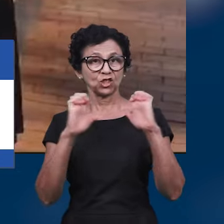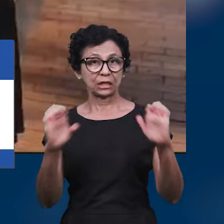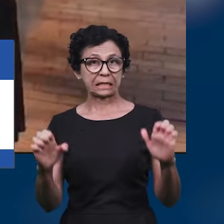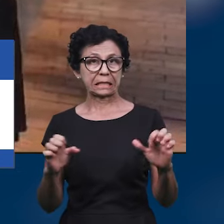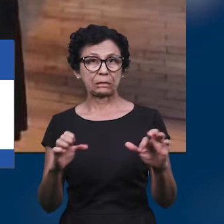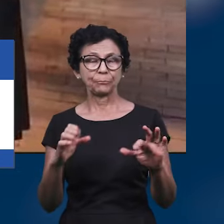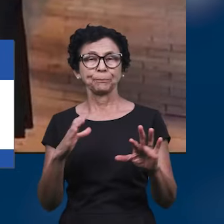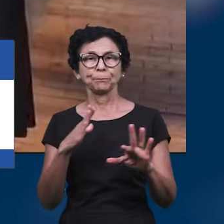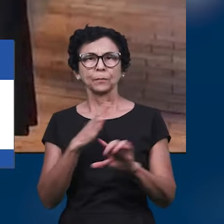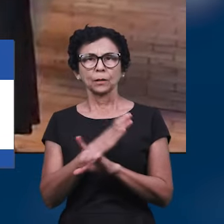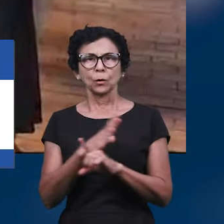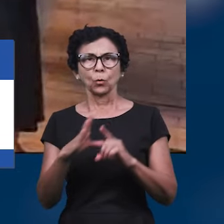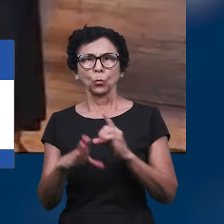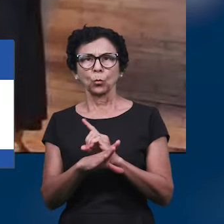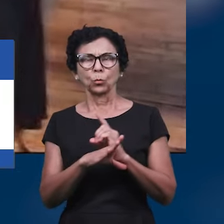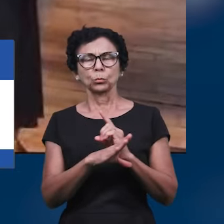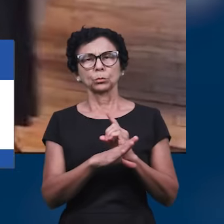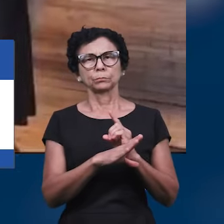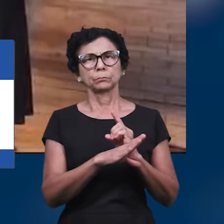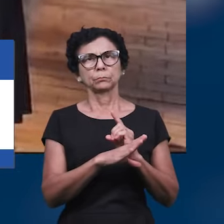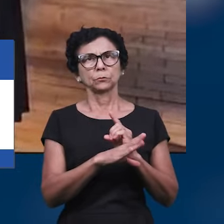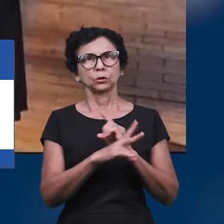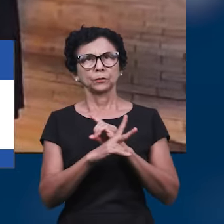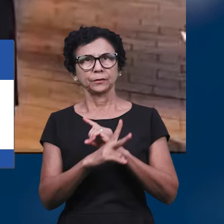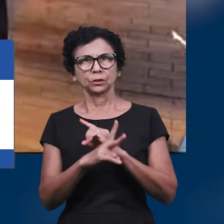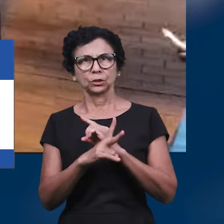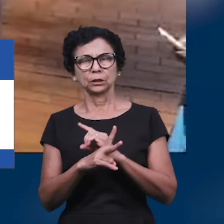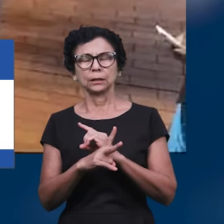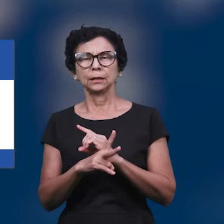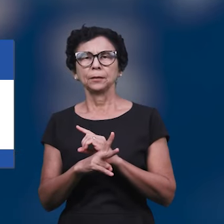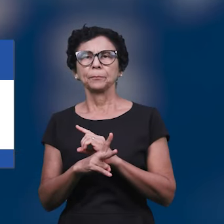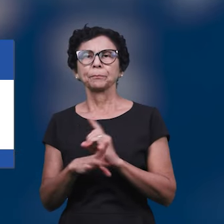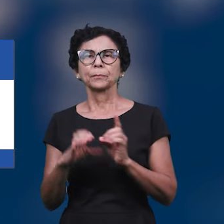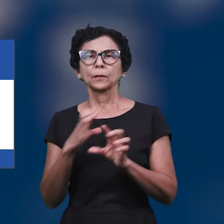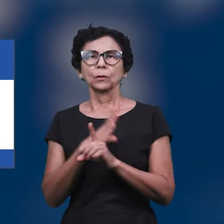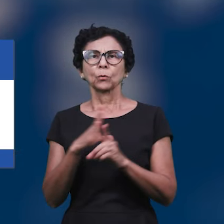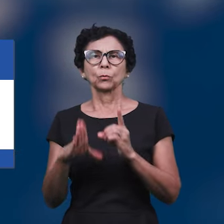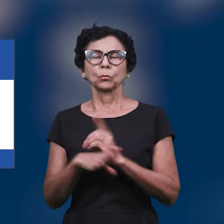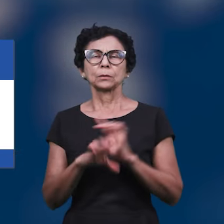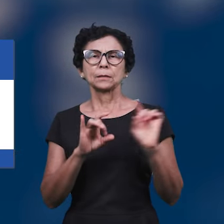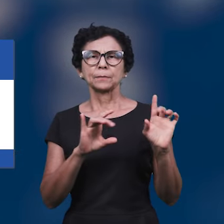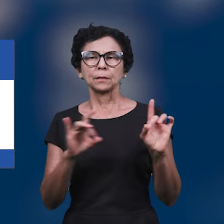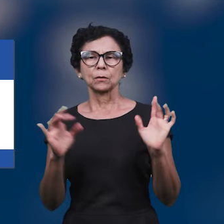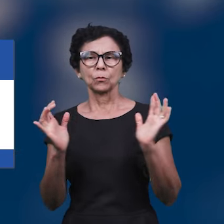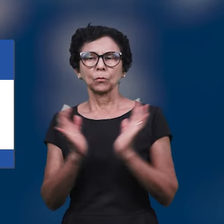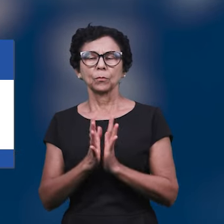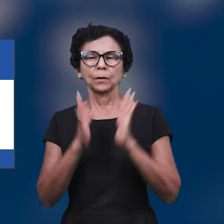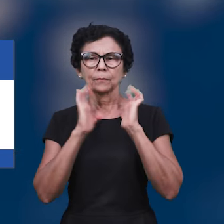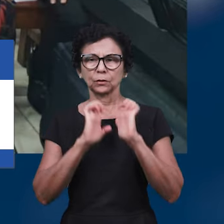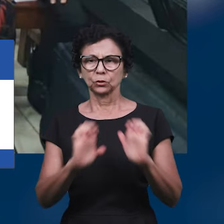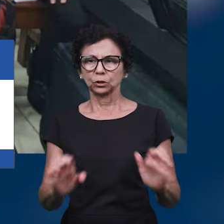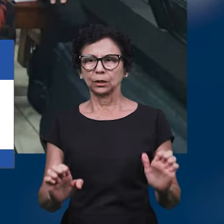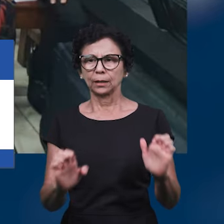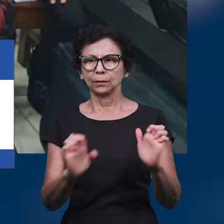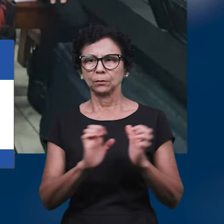vigília, trabalho de rua e no culto especial. Com os irmãos do Evangelho Sem Fronteiras, houve um